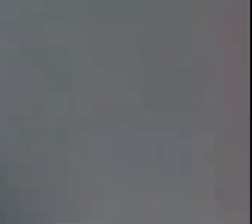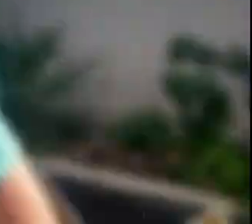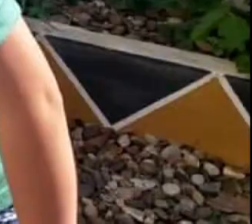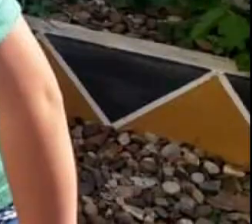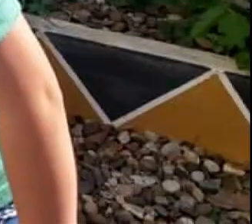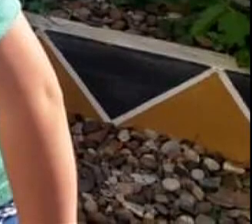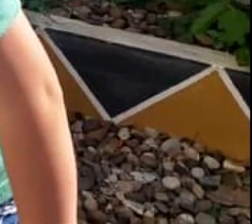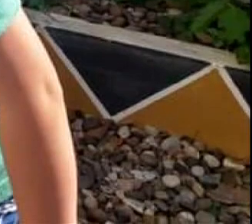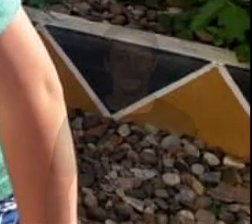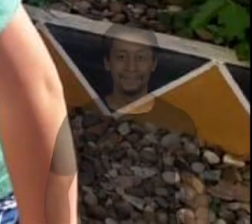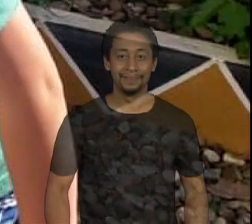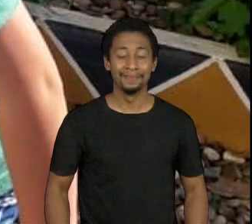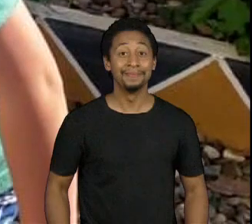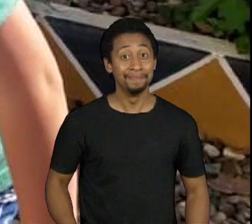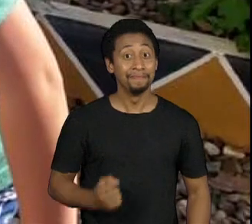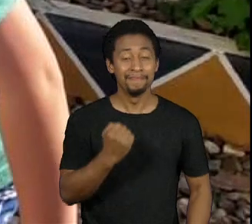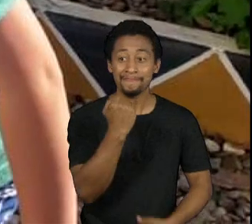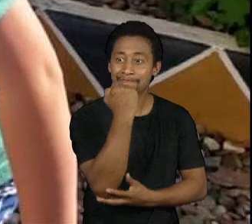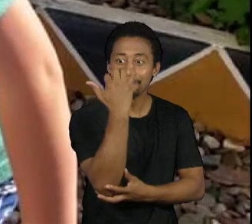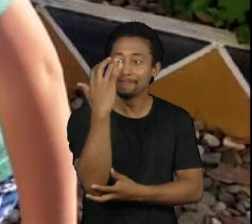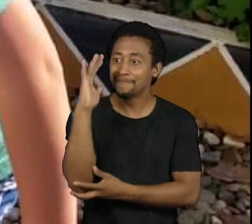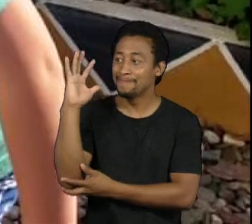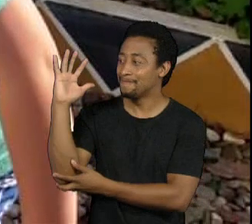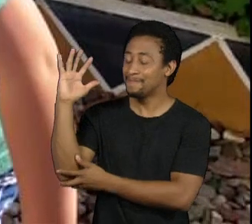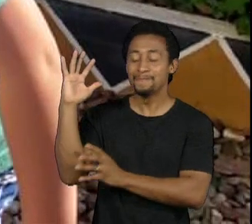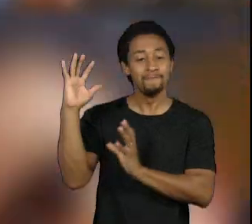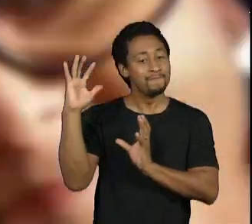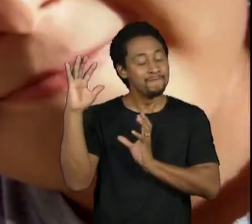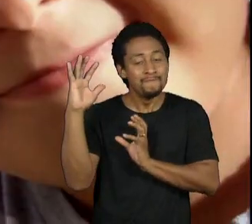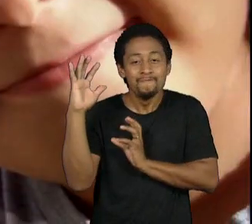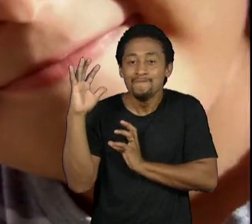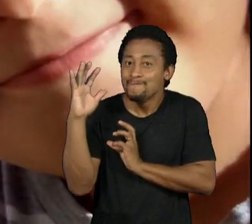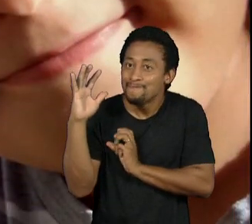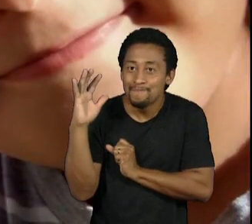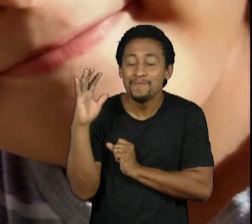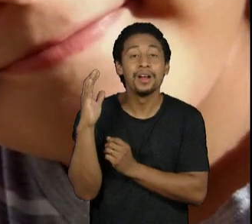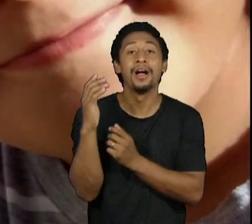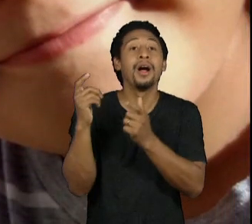O amor pela natureza brotou mesmo dentro de casa.